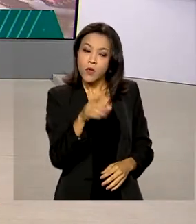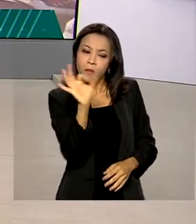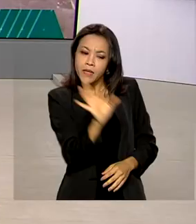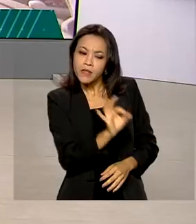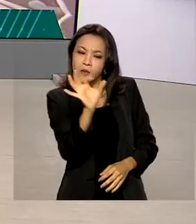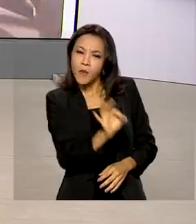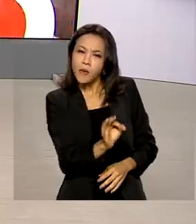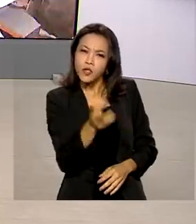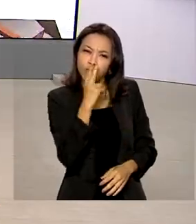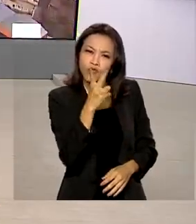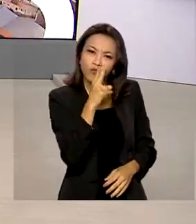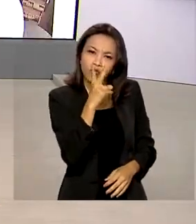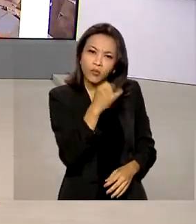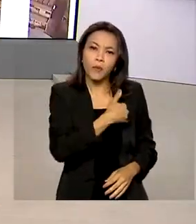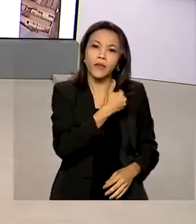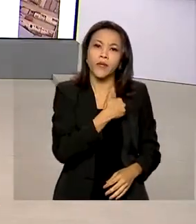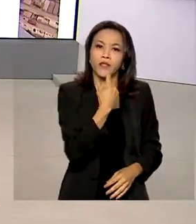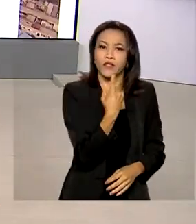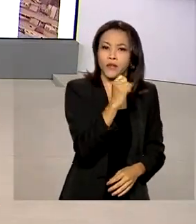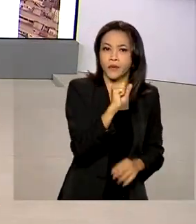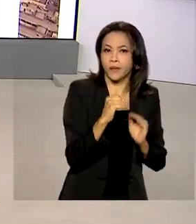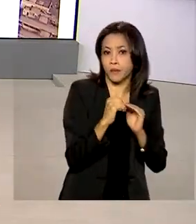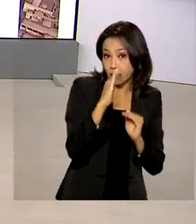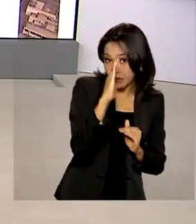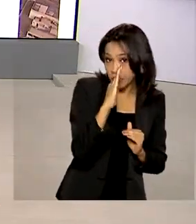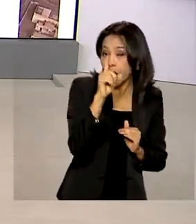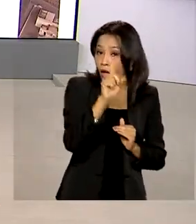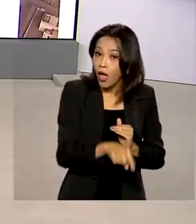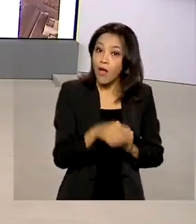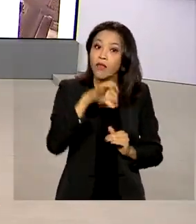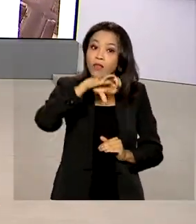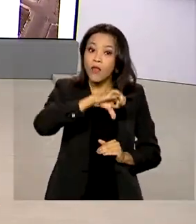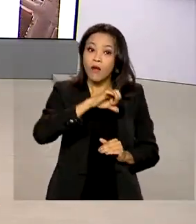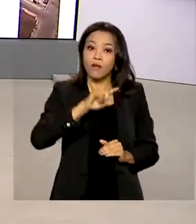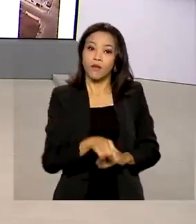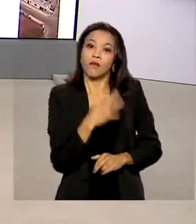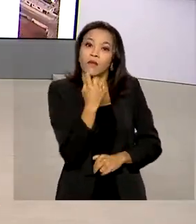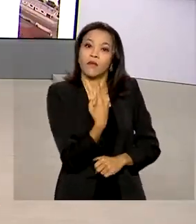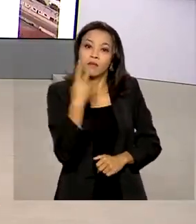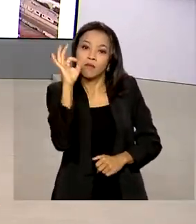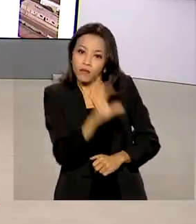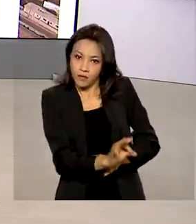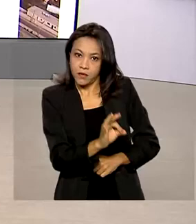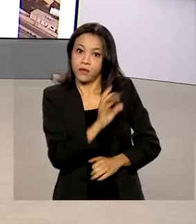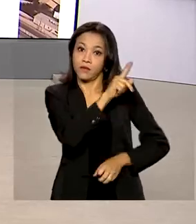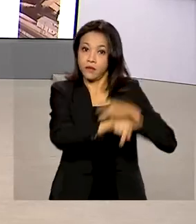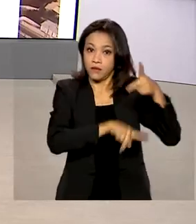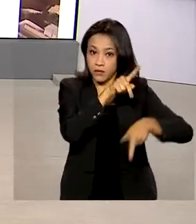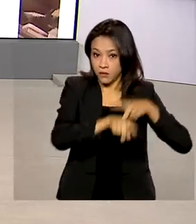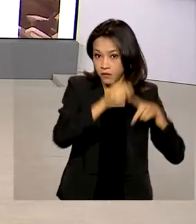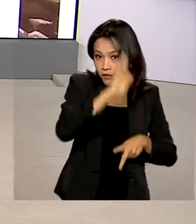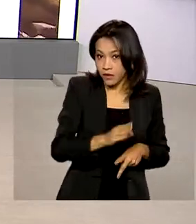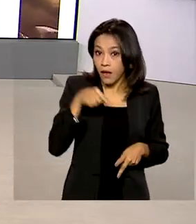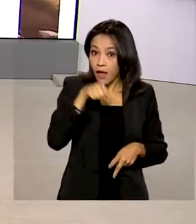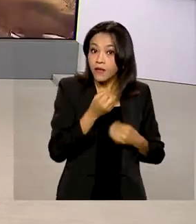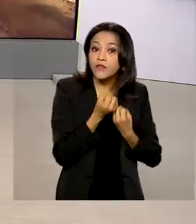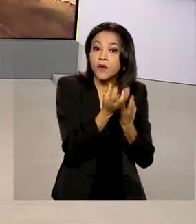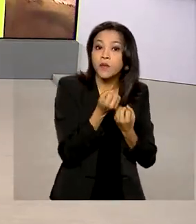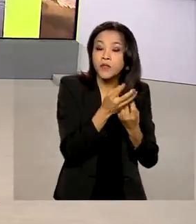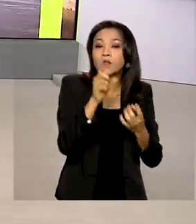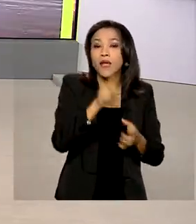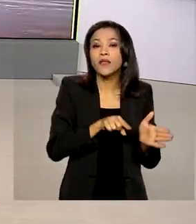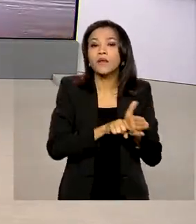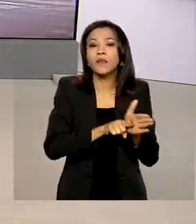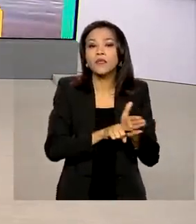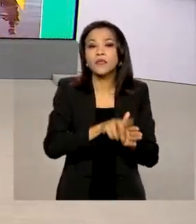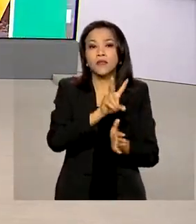fumantes com 18 anos ou mais é de 9,1% da população. Os dados são da Vigitel